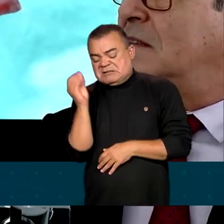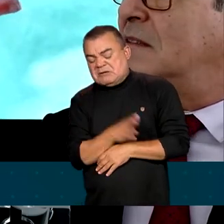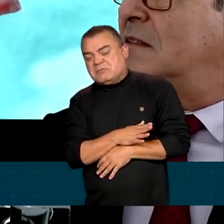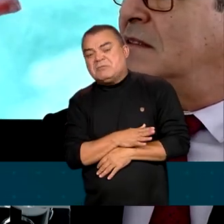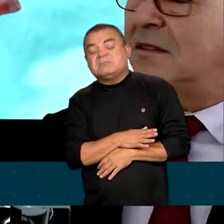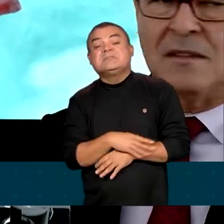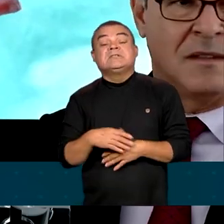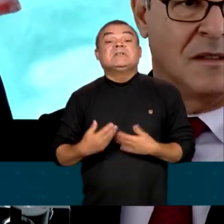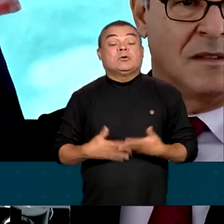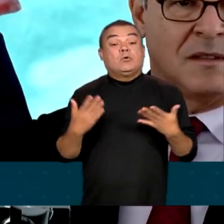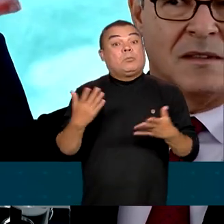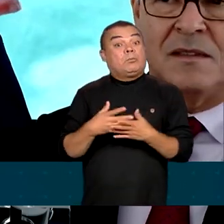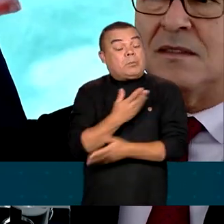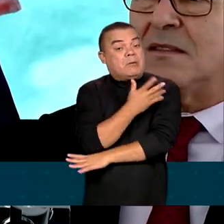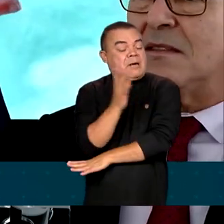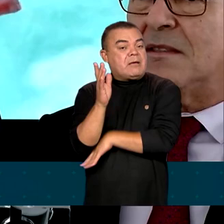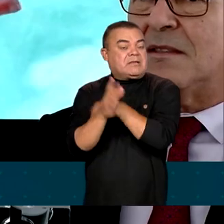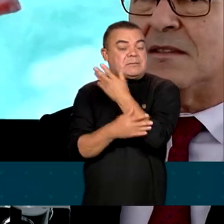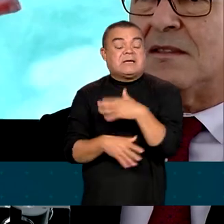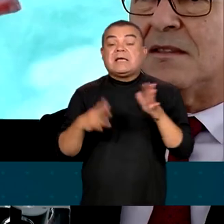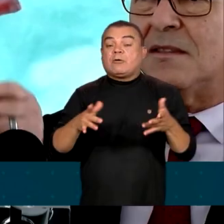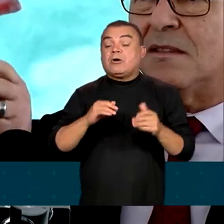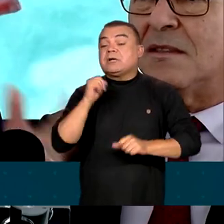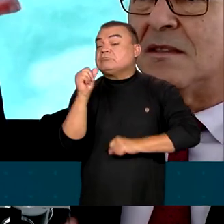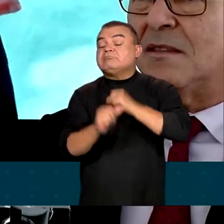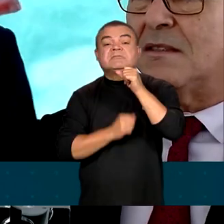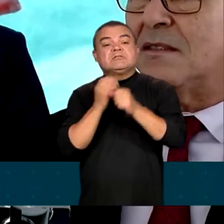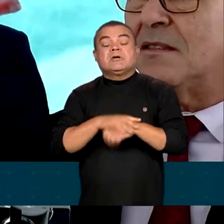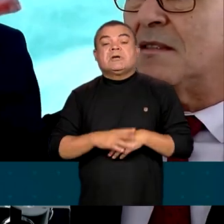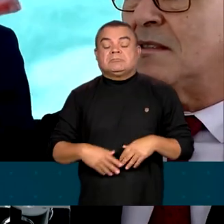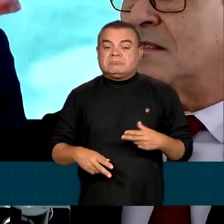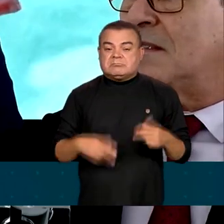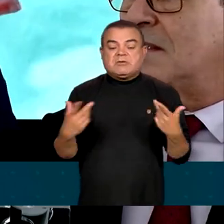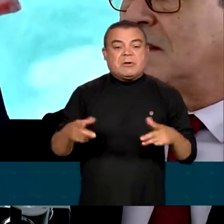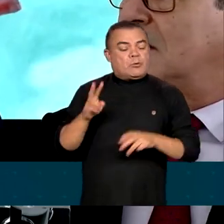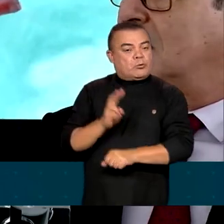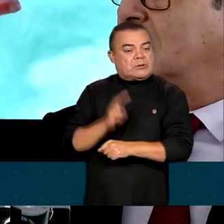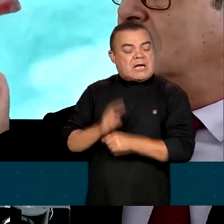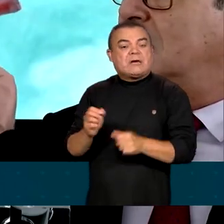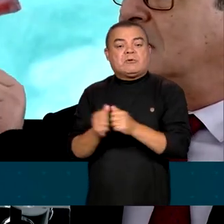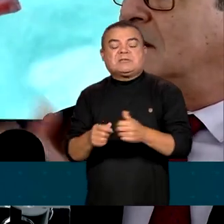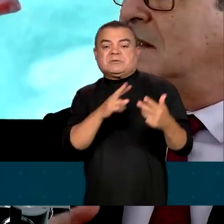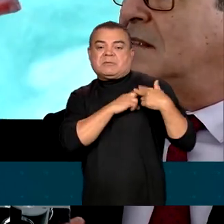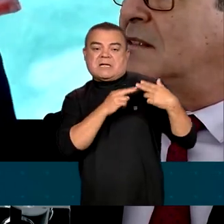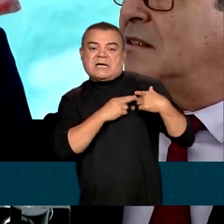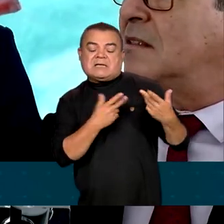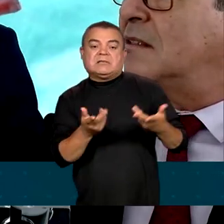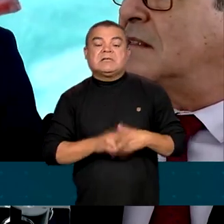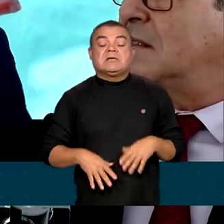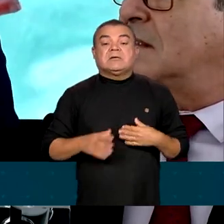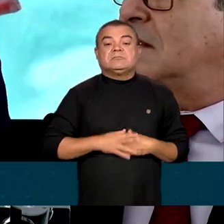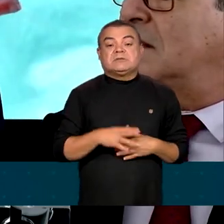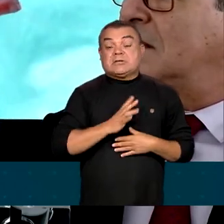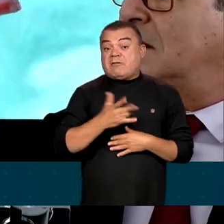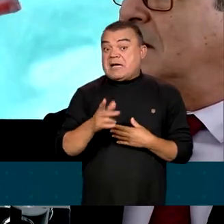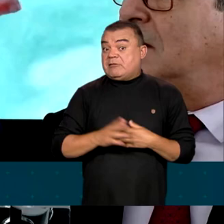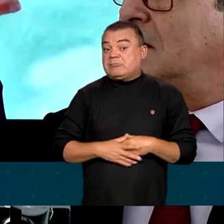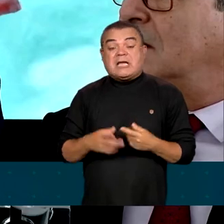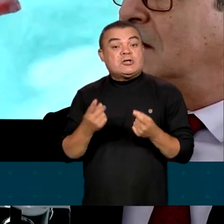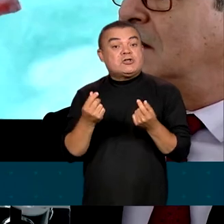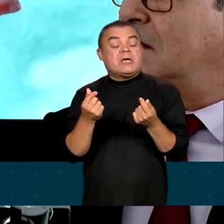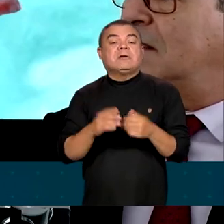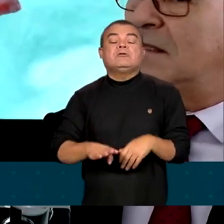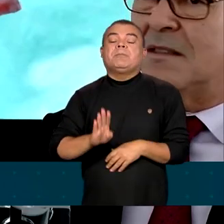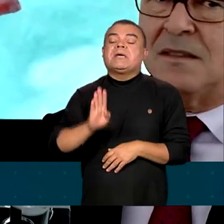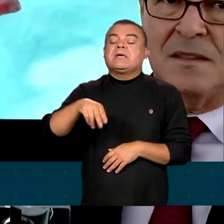passado e agora nós vamos tratar com responsabilidade, que nós vamos punir, que vai embargar, que não vai ter dinheiro do BDS para quem desmata ilegalmente.